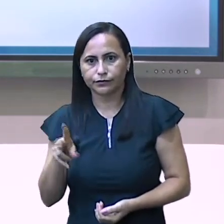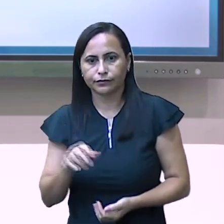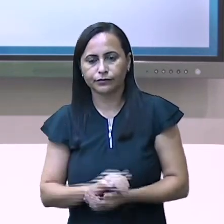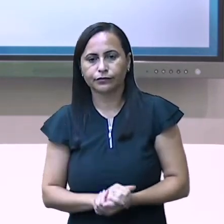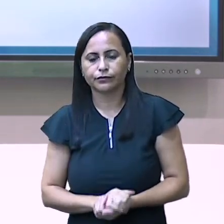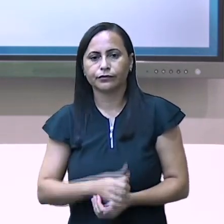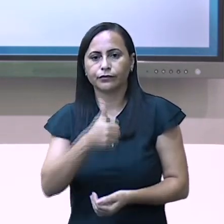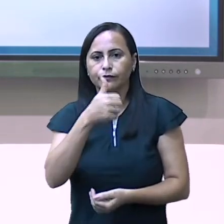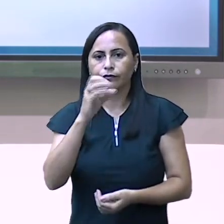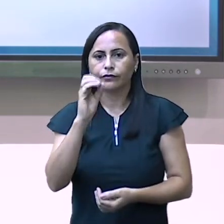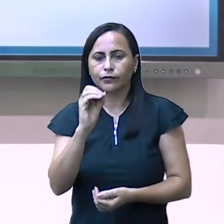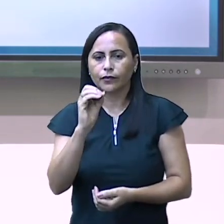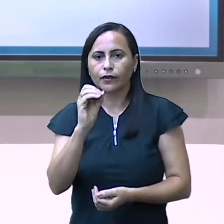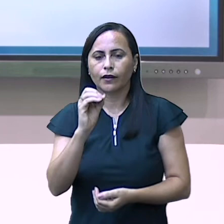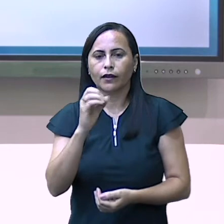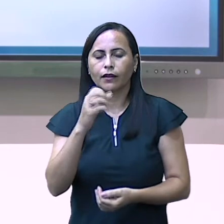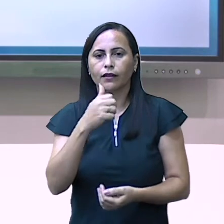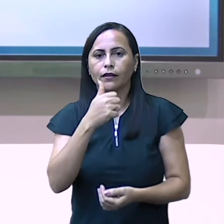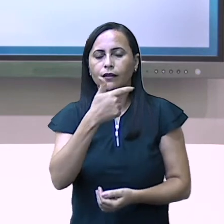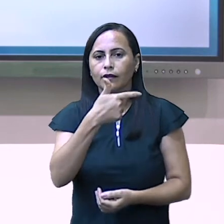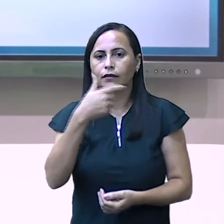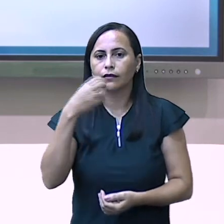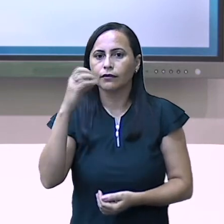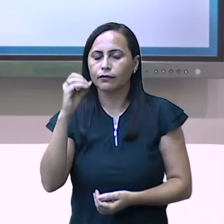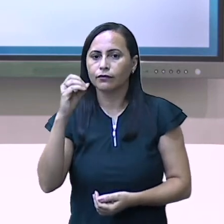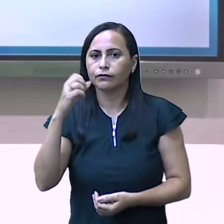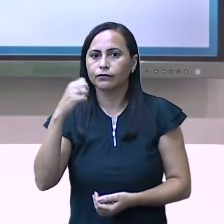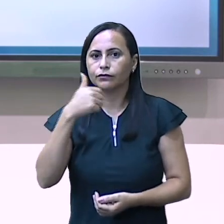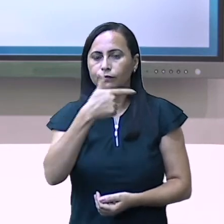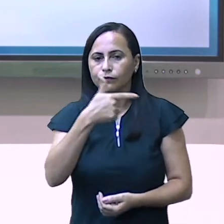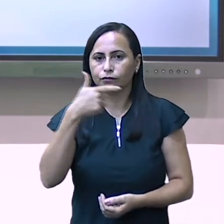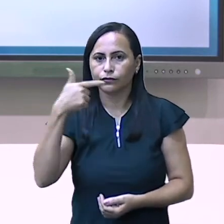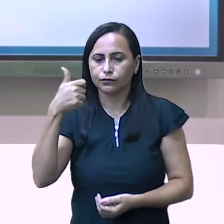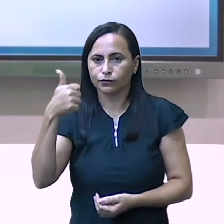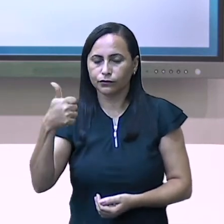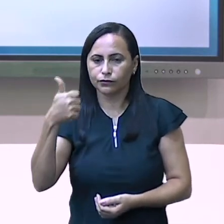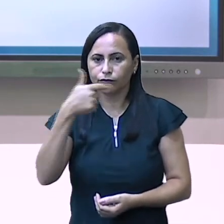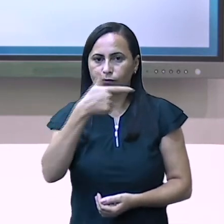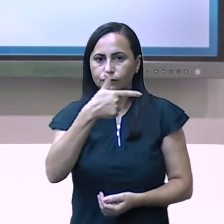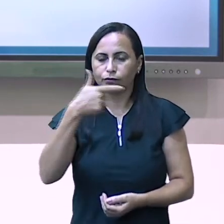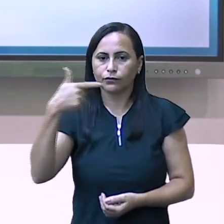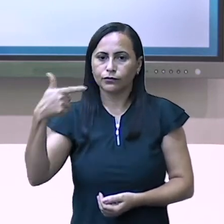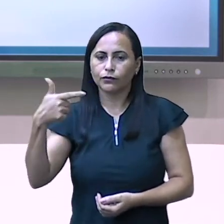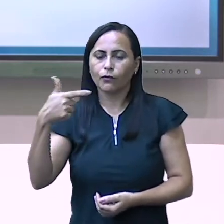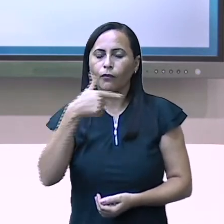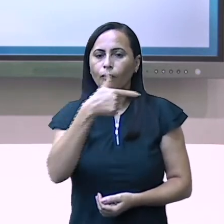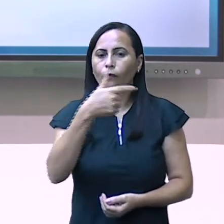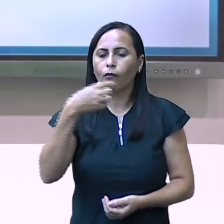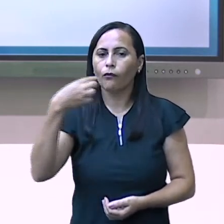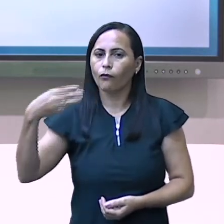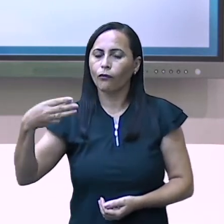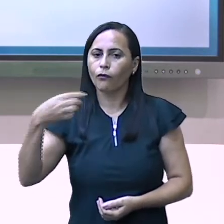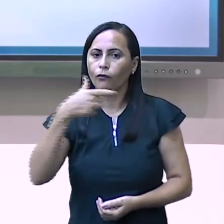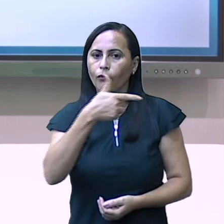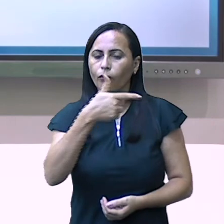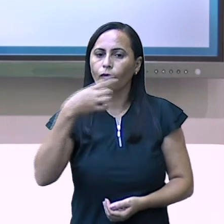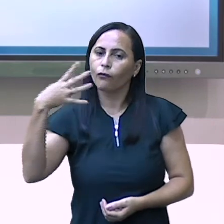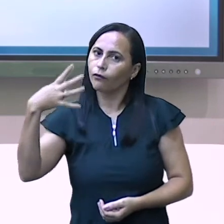Dez, vinte, vinte e um, vinte e dois, vinte e três,